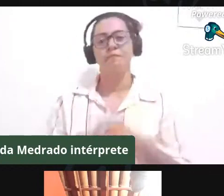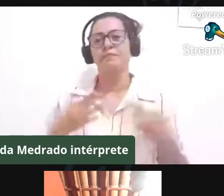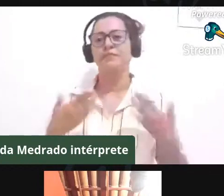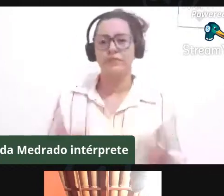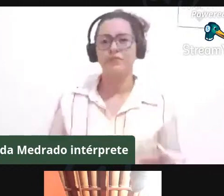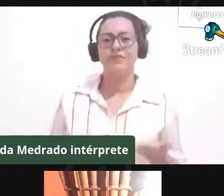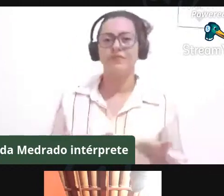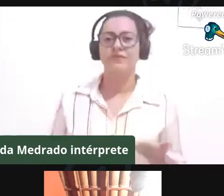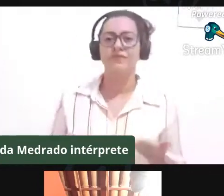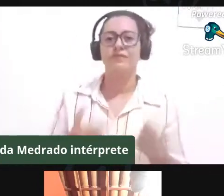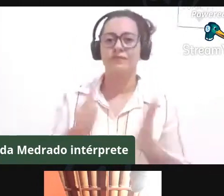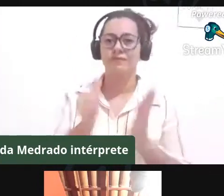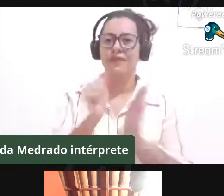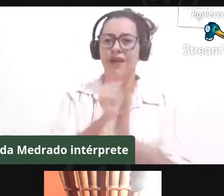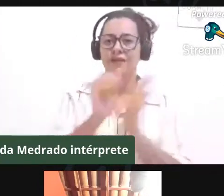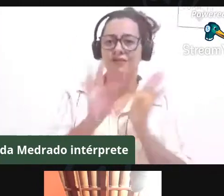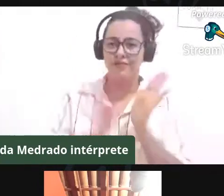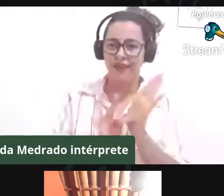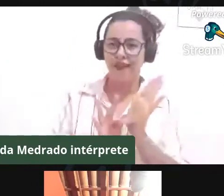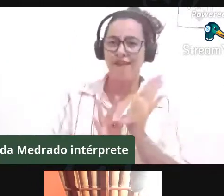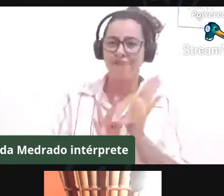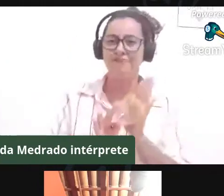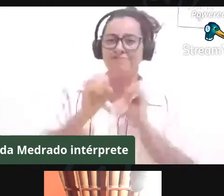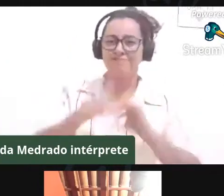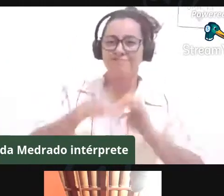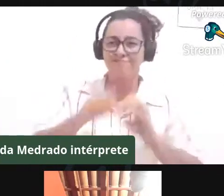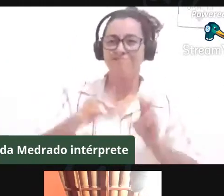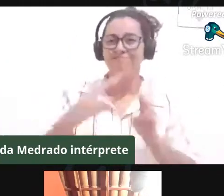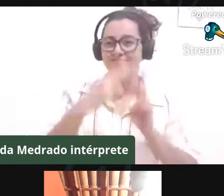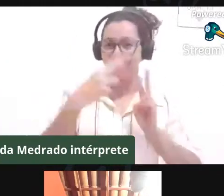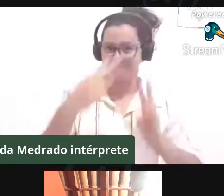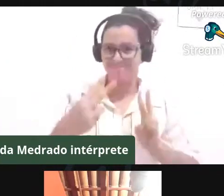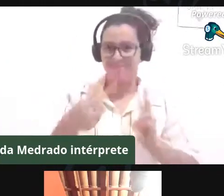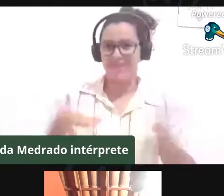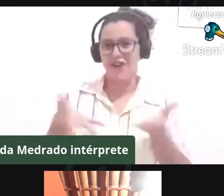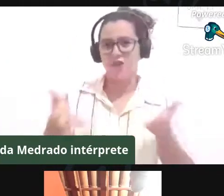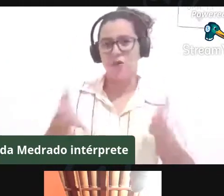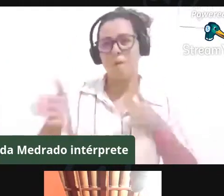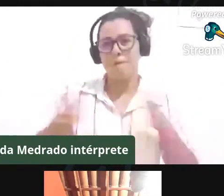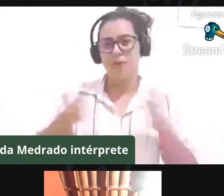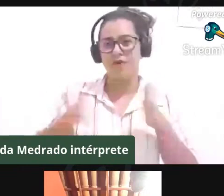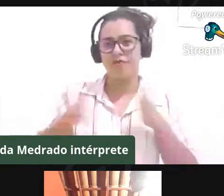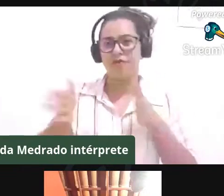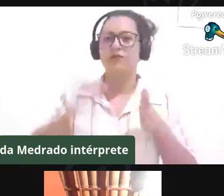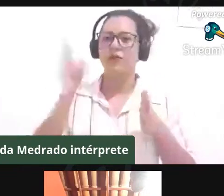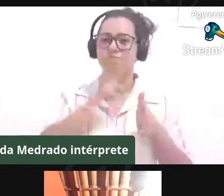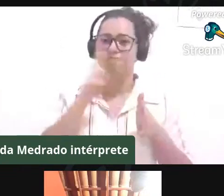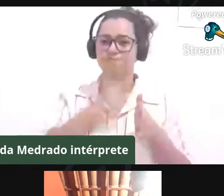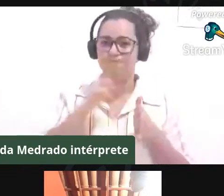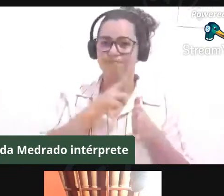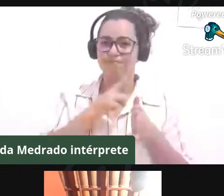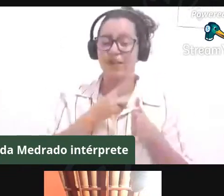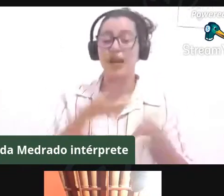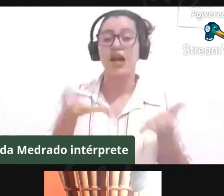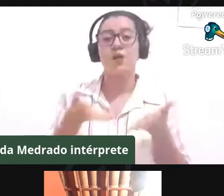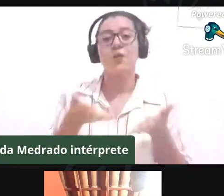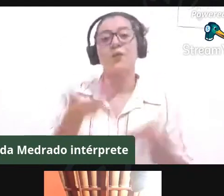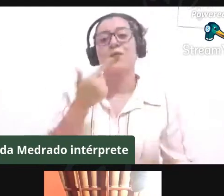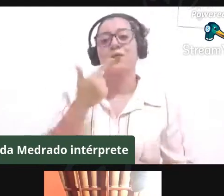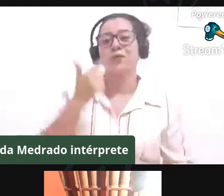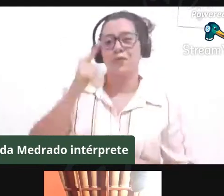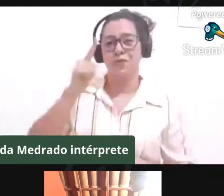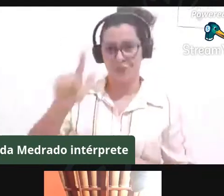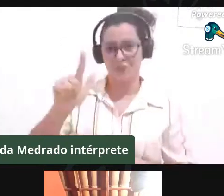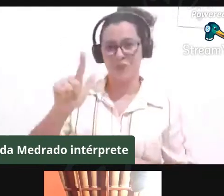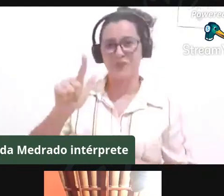ensino não presenciais, emergenciais, vamos para mais uma atividade do terceiro